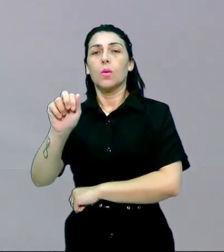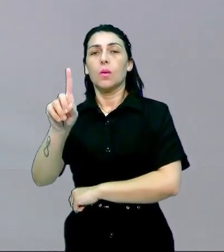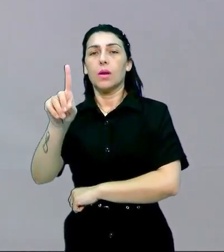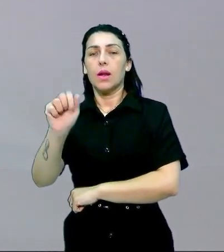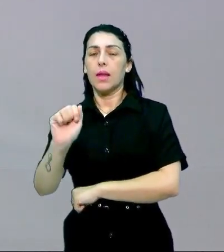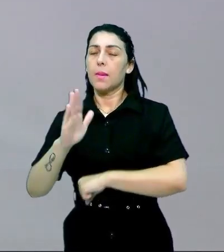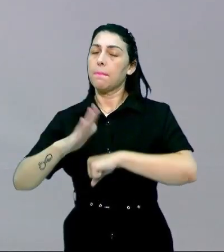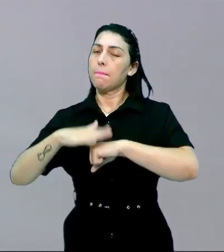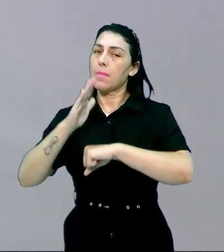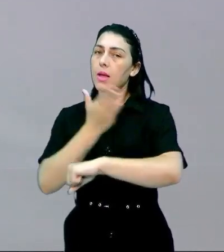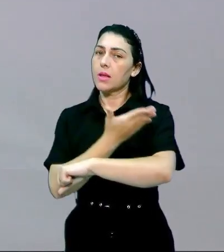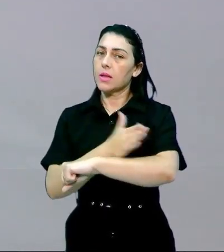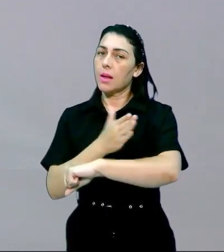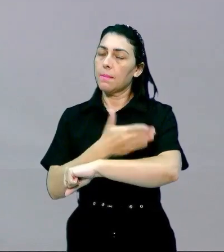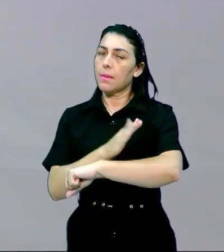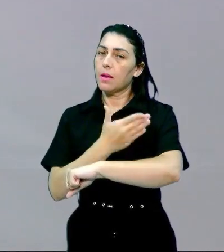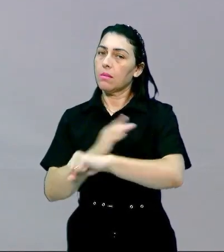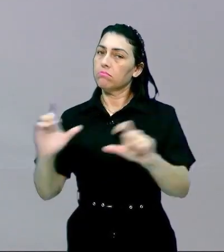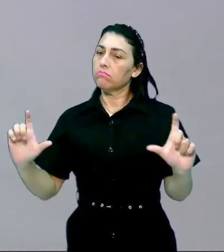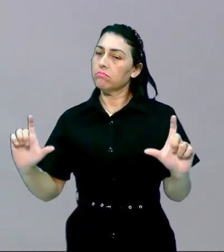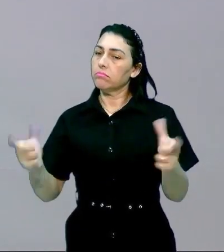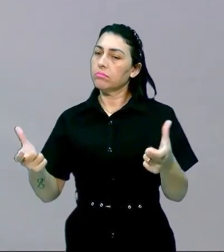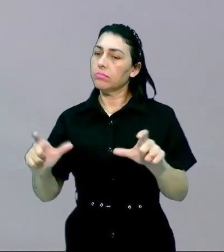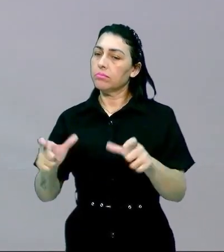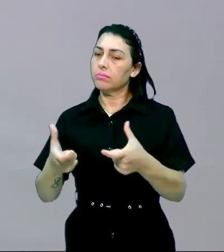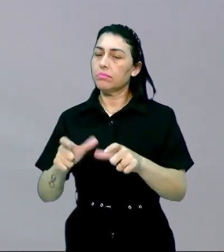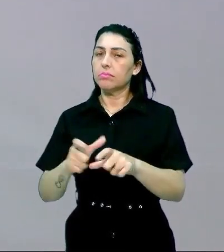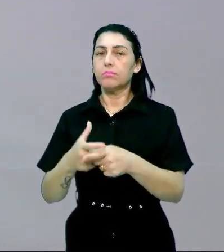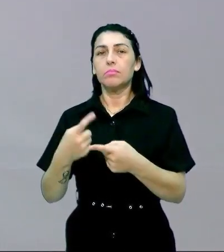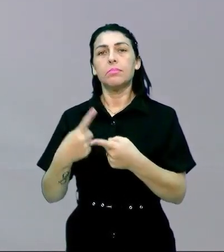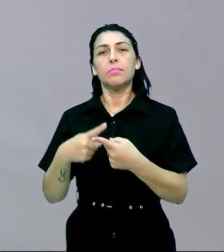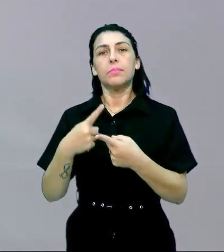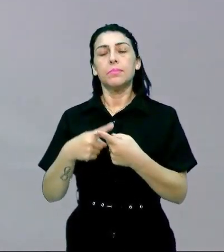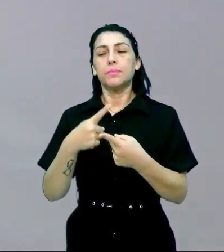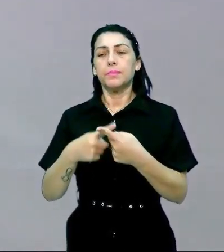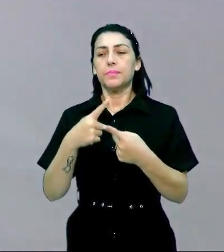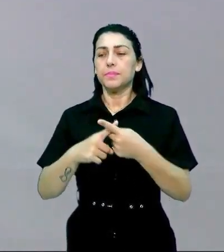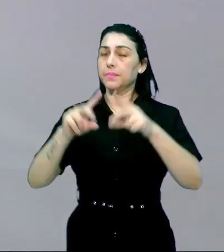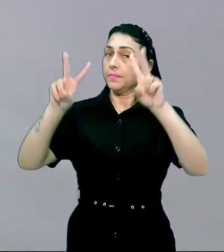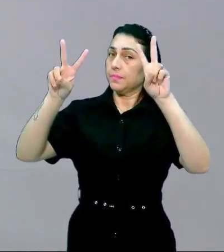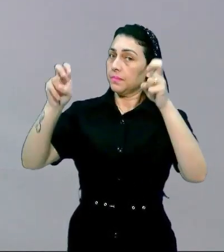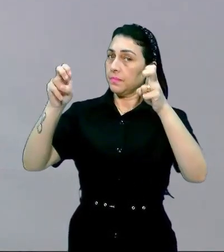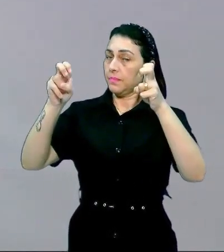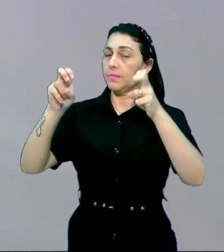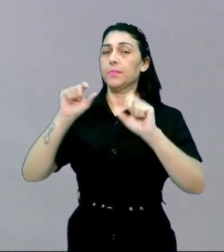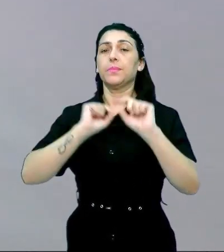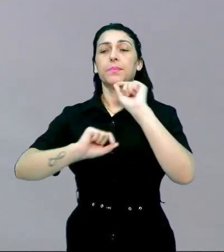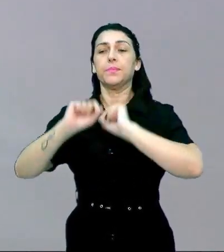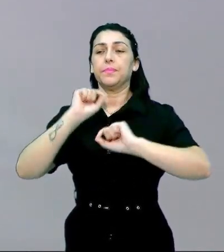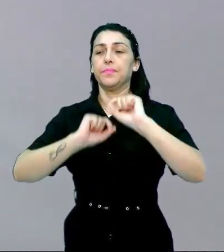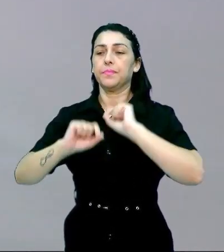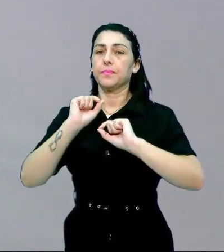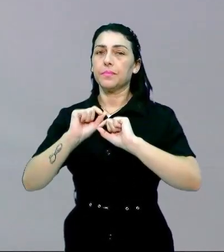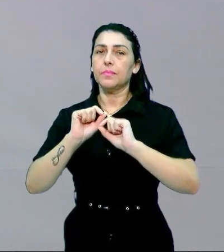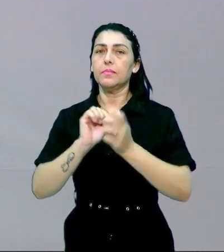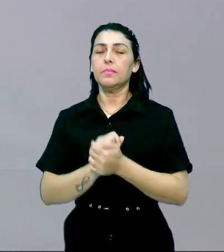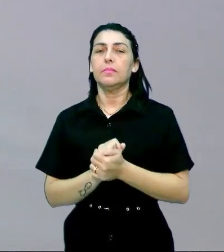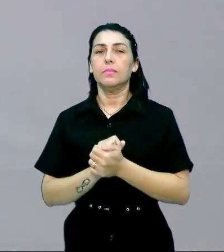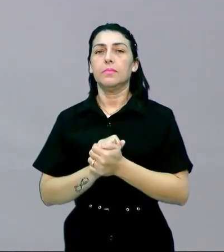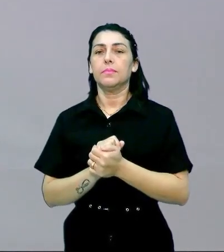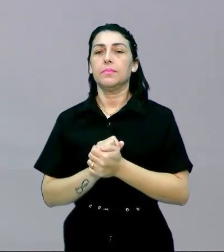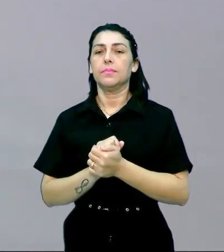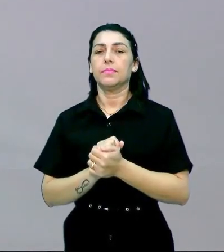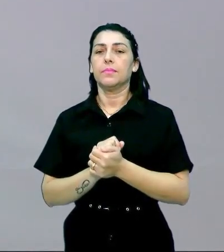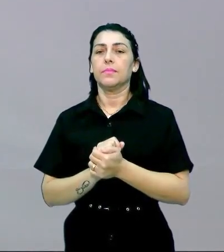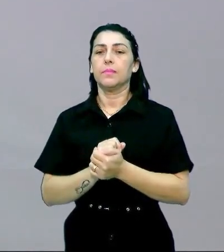nessa cultura essa prática ela vai se extinguindo porque porque a temática maior né que é